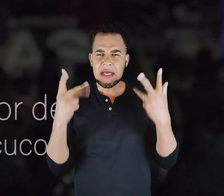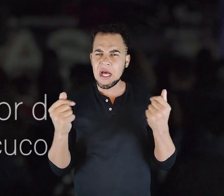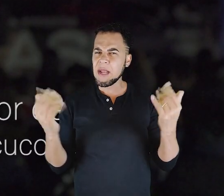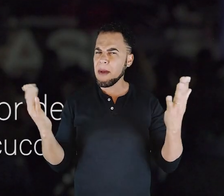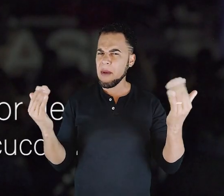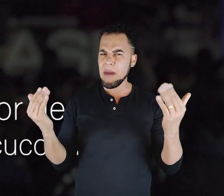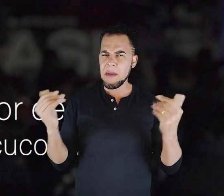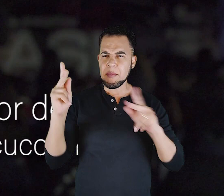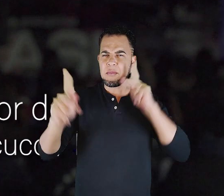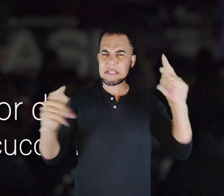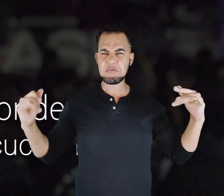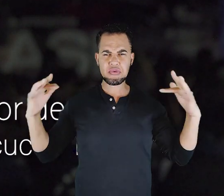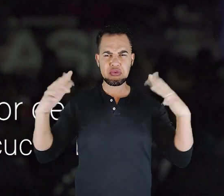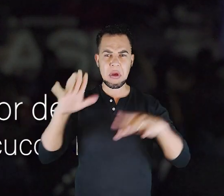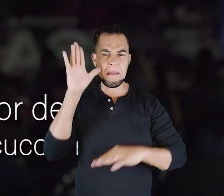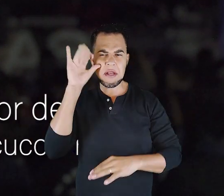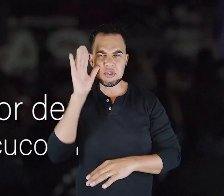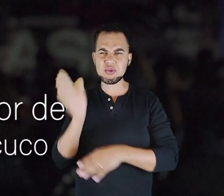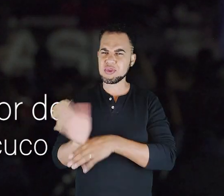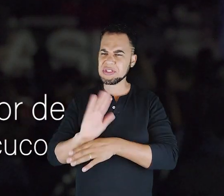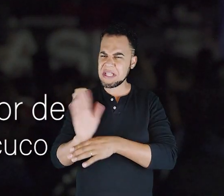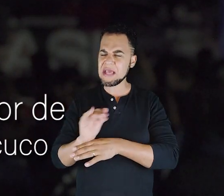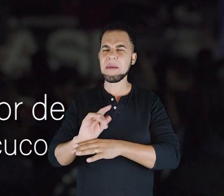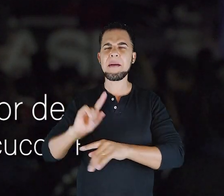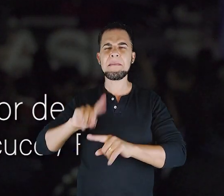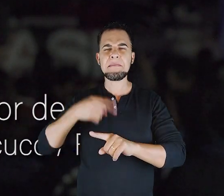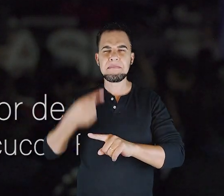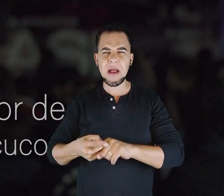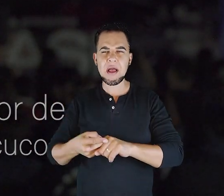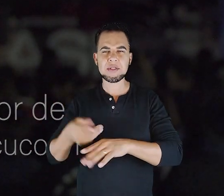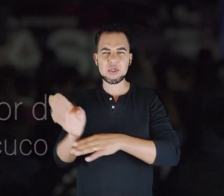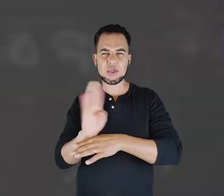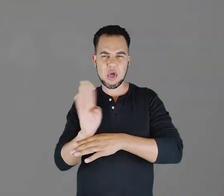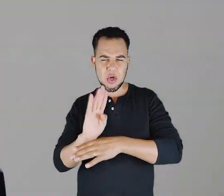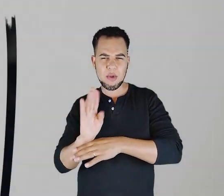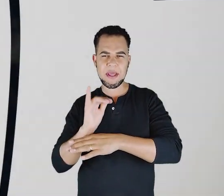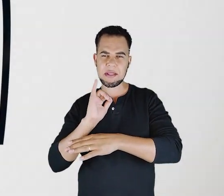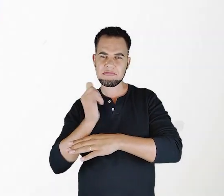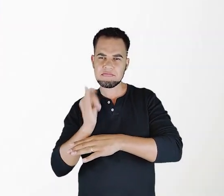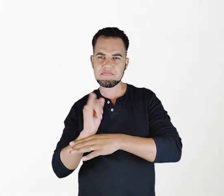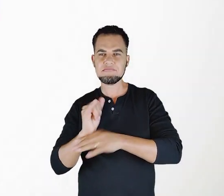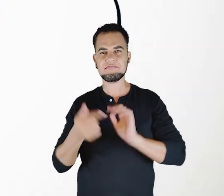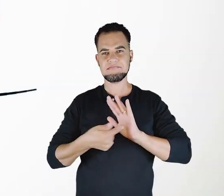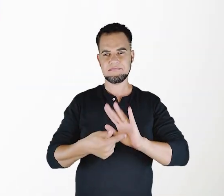reunir toda a população aqui para assistir o cinema e esse documentário que foi passado aqui.